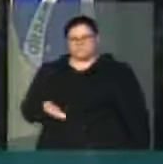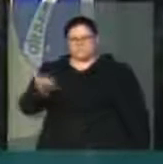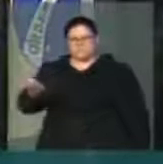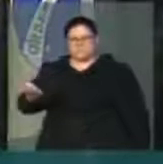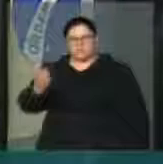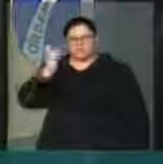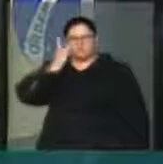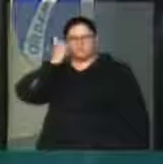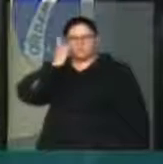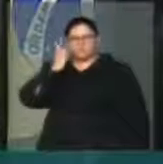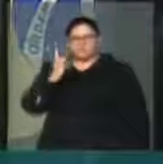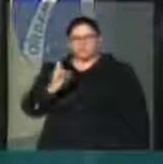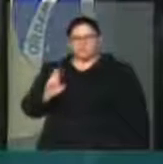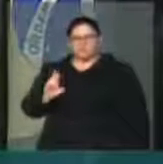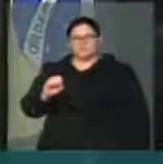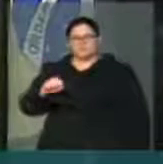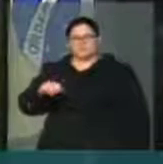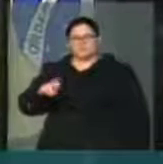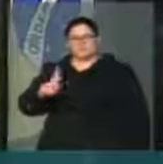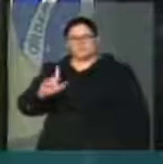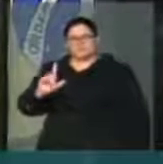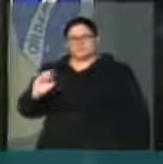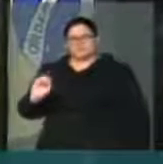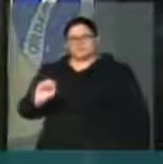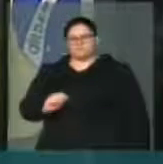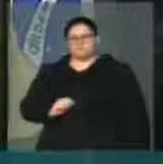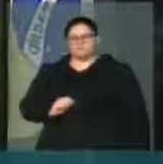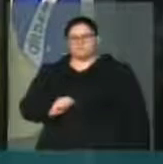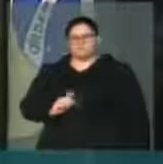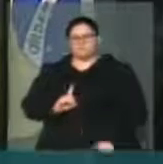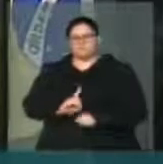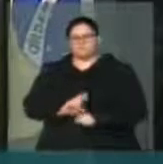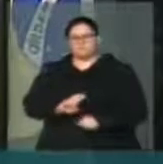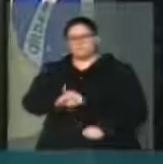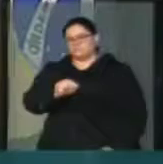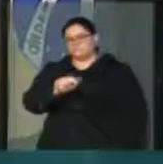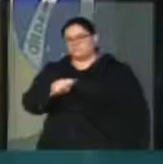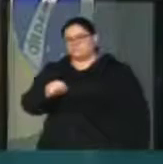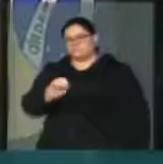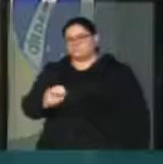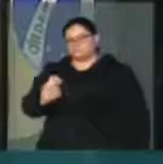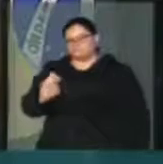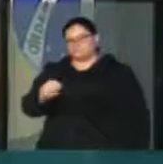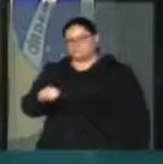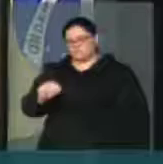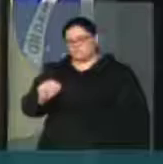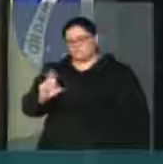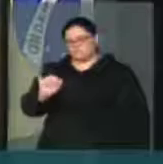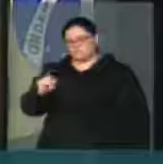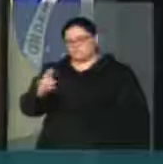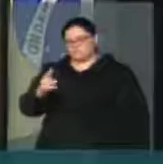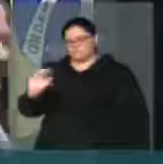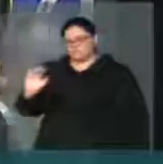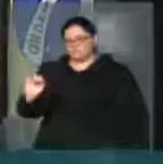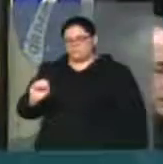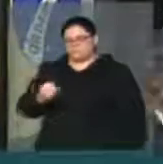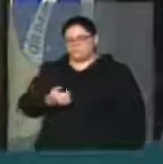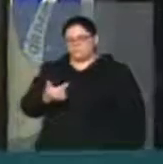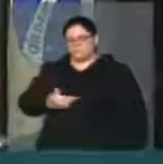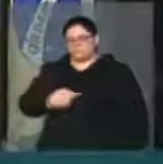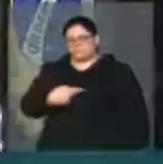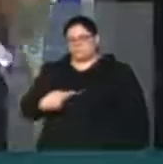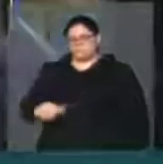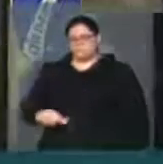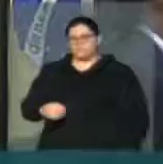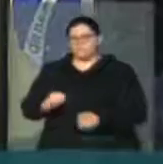PSDB, Romulo Gouveia, do PSD, doutor João Roberto Marinho, vice-presidente institucional e editorial do